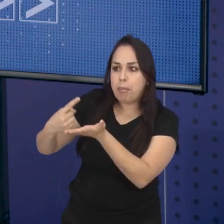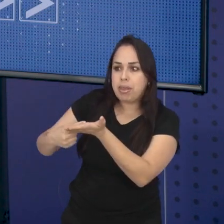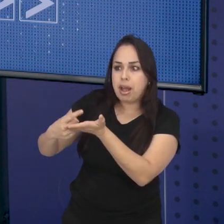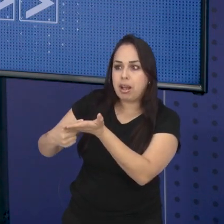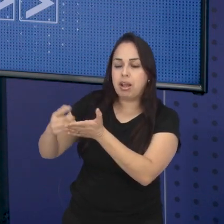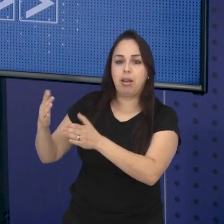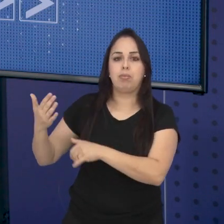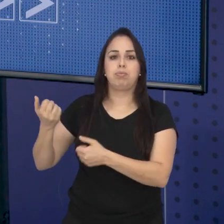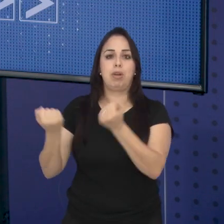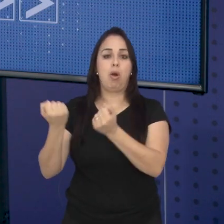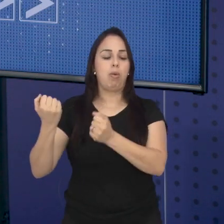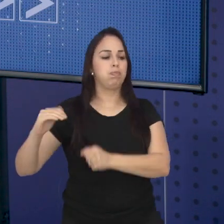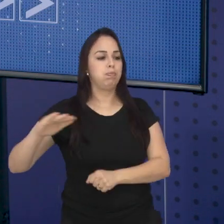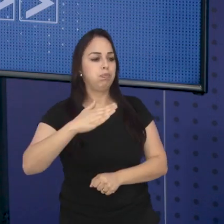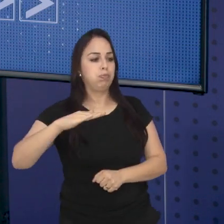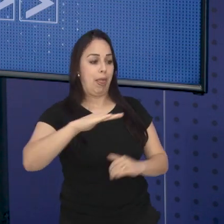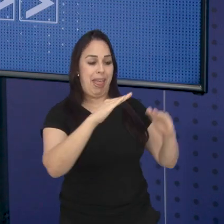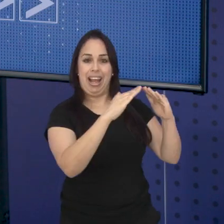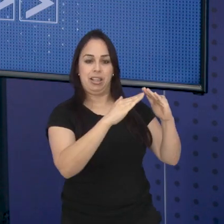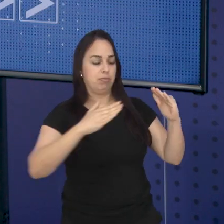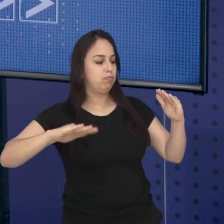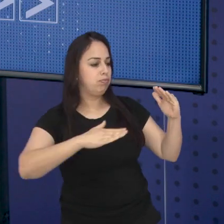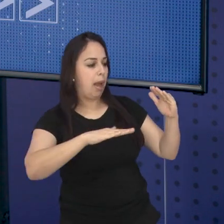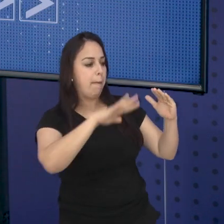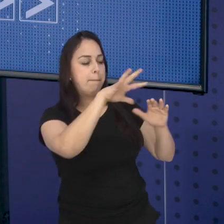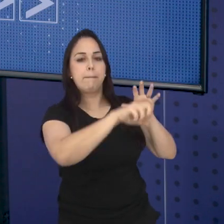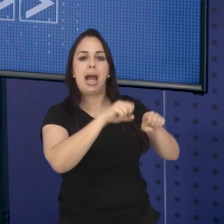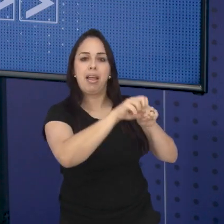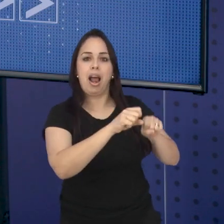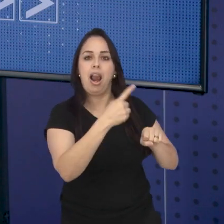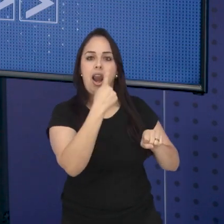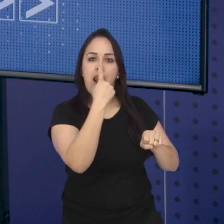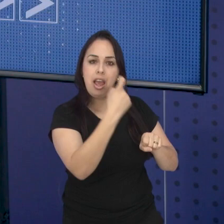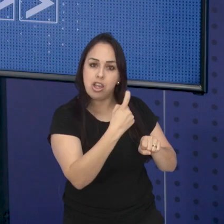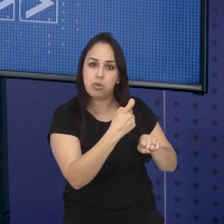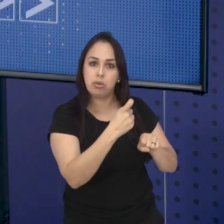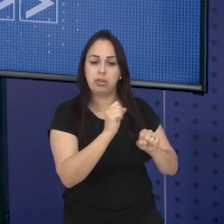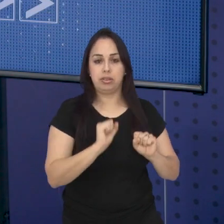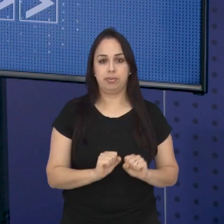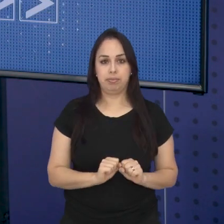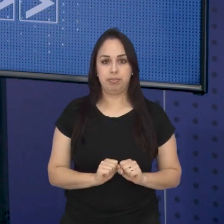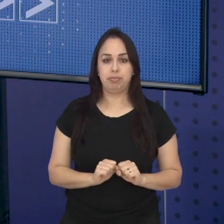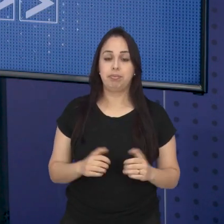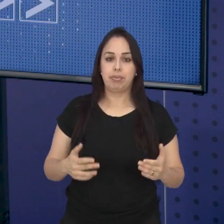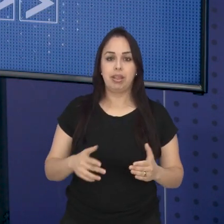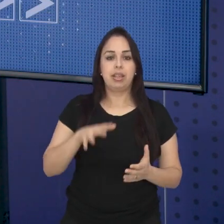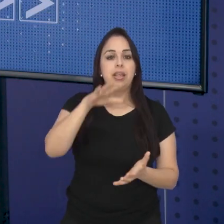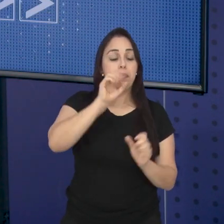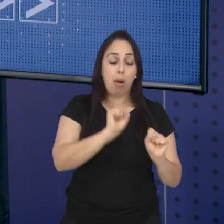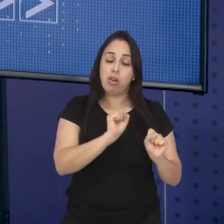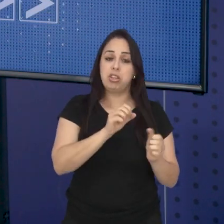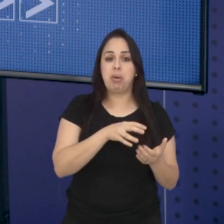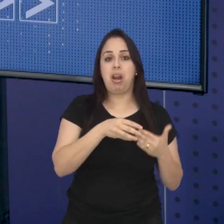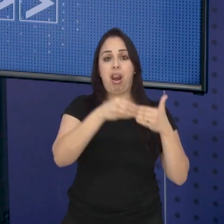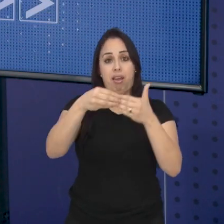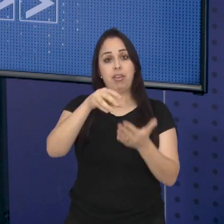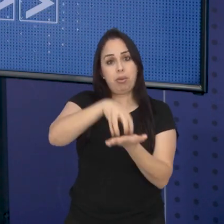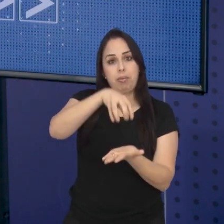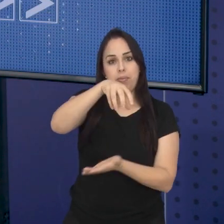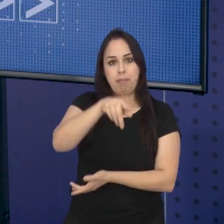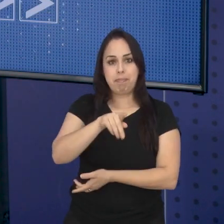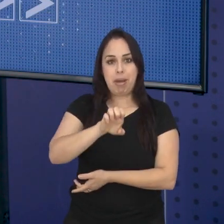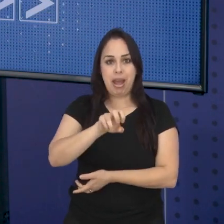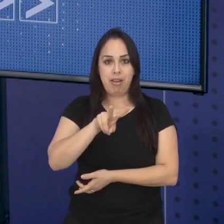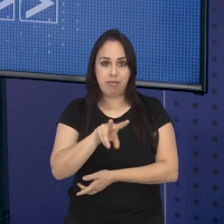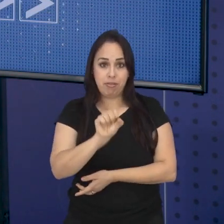e agendar um horário para que um veículo fosse até a sua residência retirar resíduos que costumam ser destinados aos PEVs,